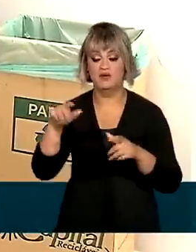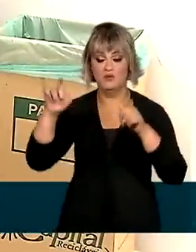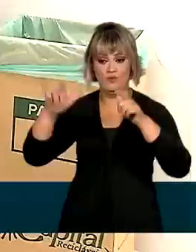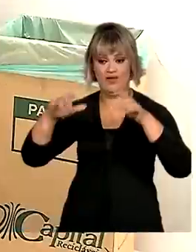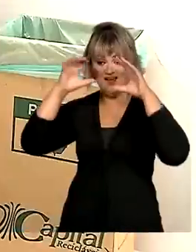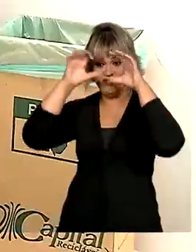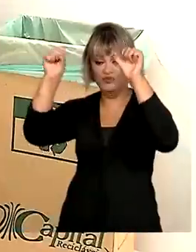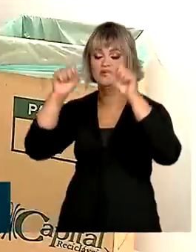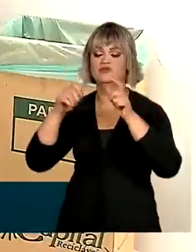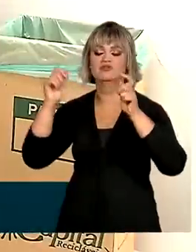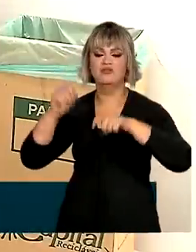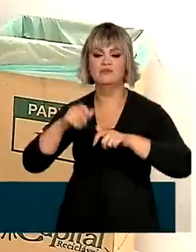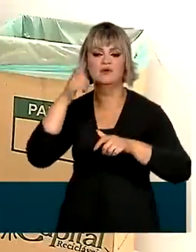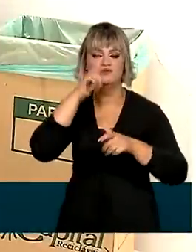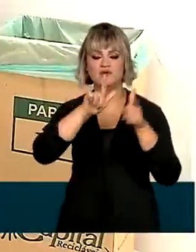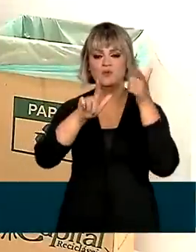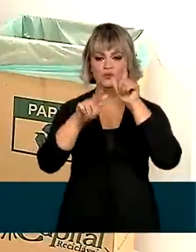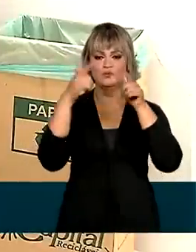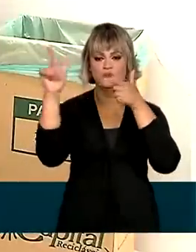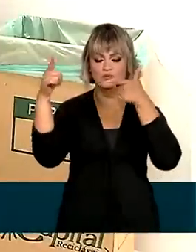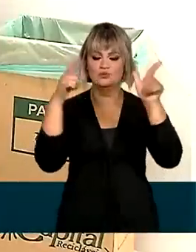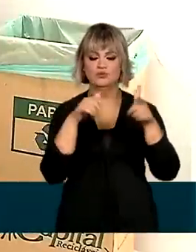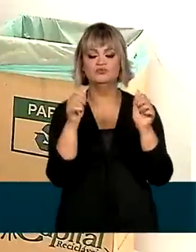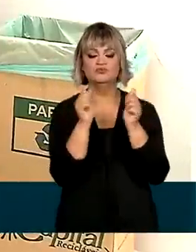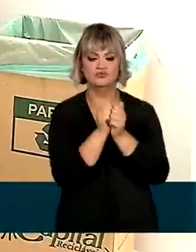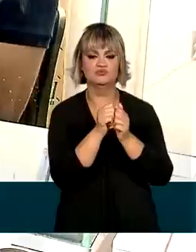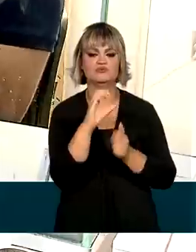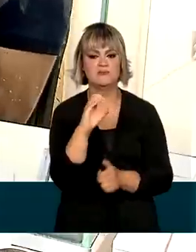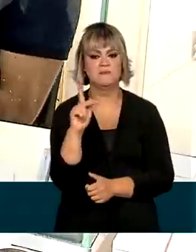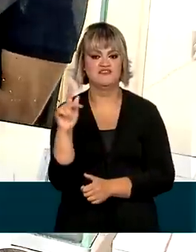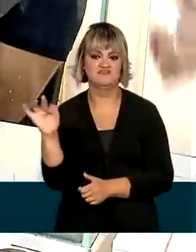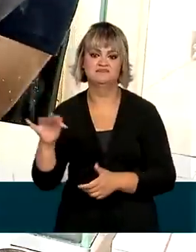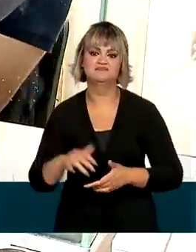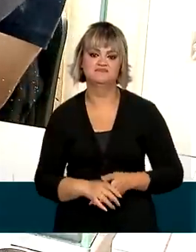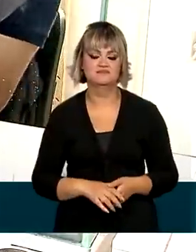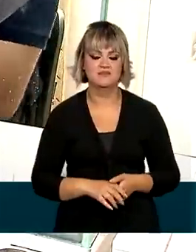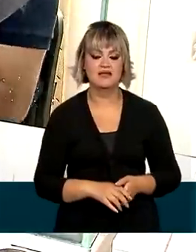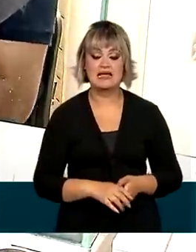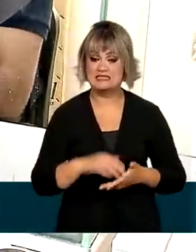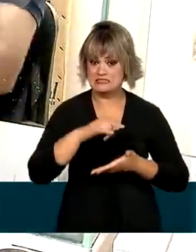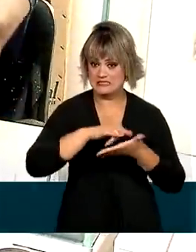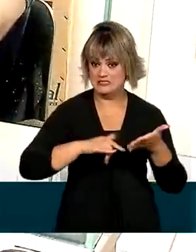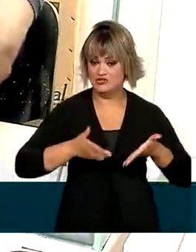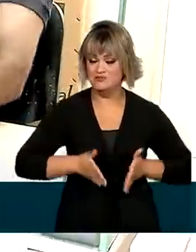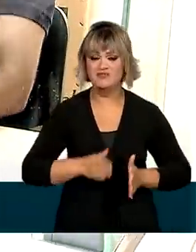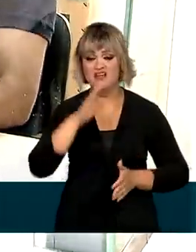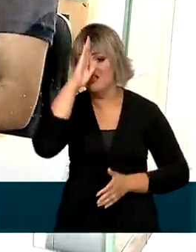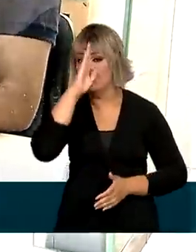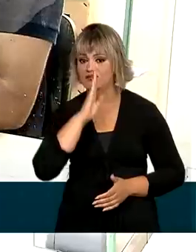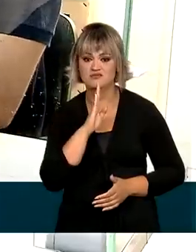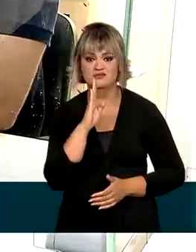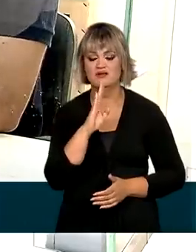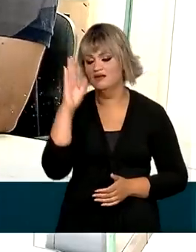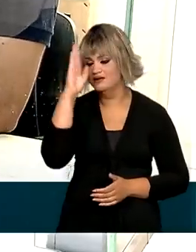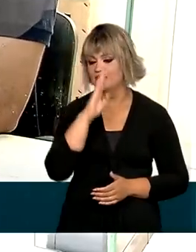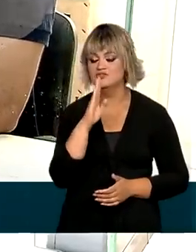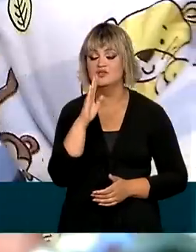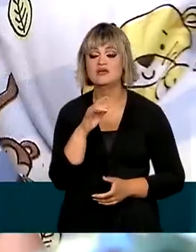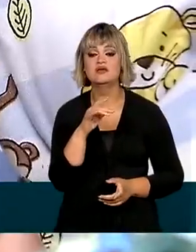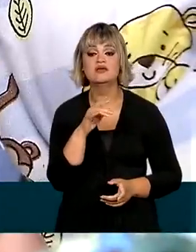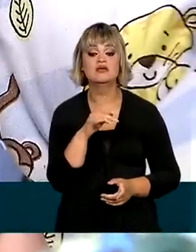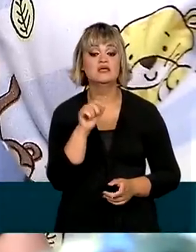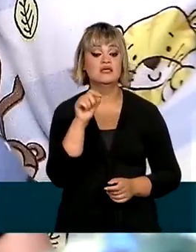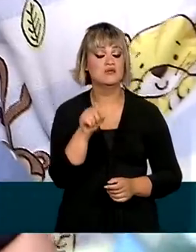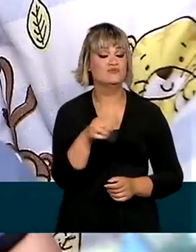já consegue emitir a sexta-não de nascimento junto com o CPF. O registro de nascimento é gratuito e deve ser emitido